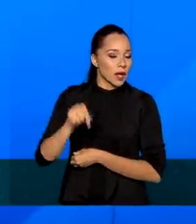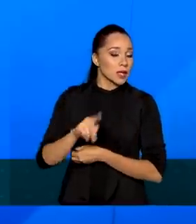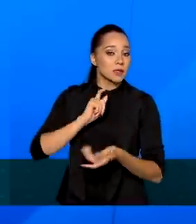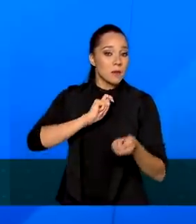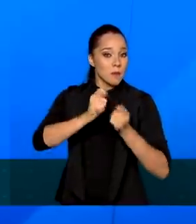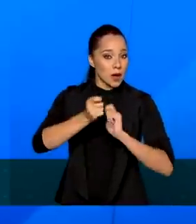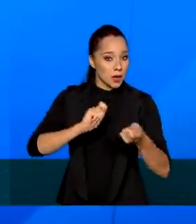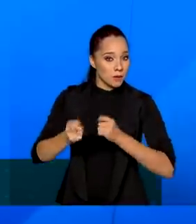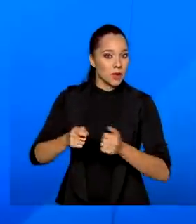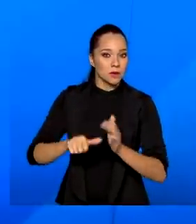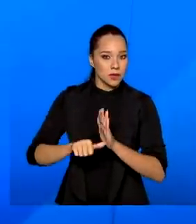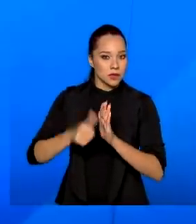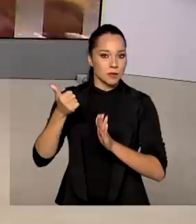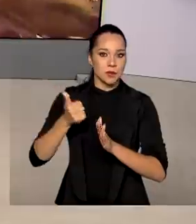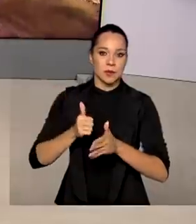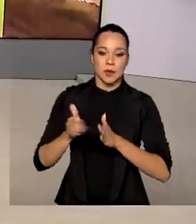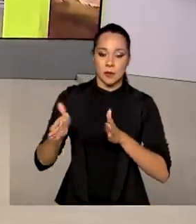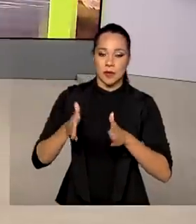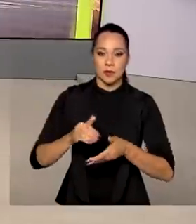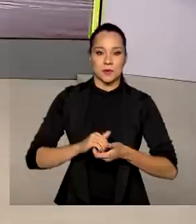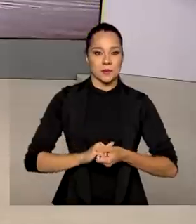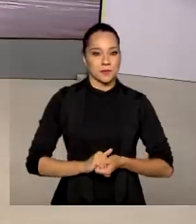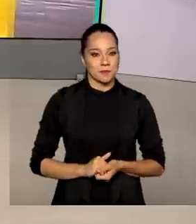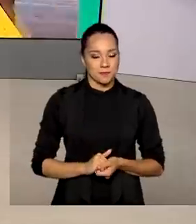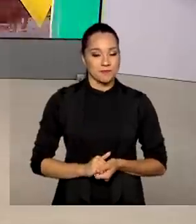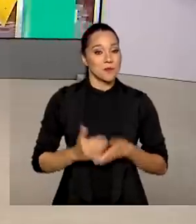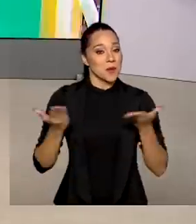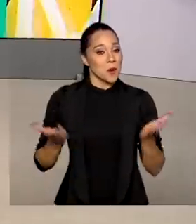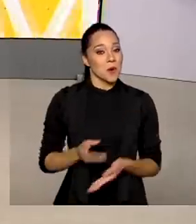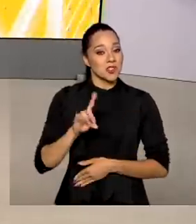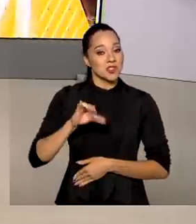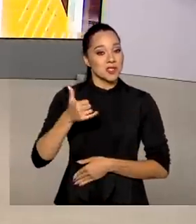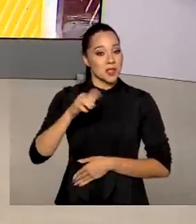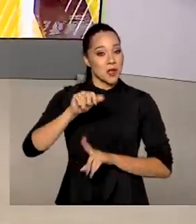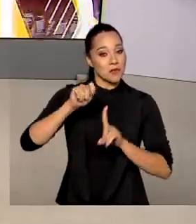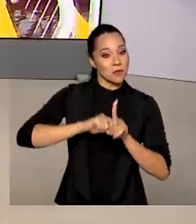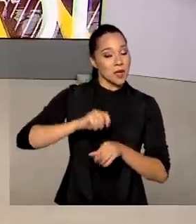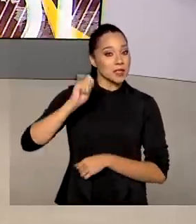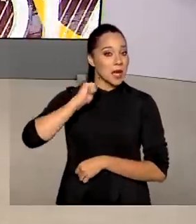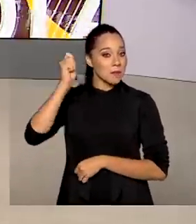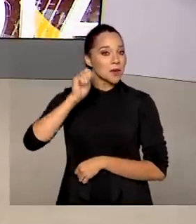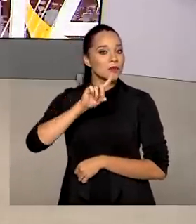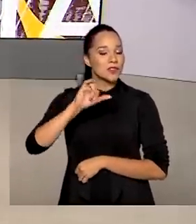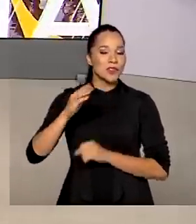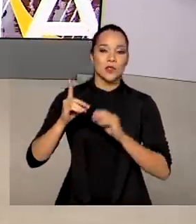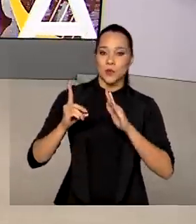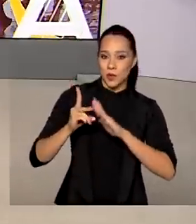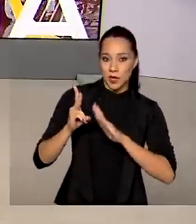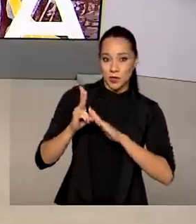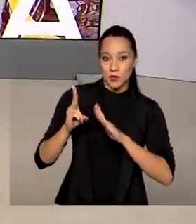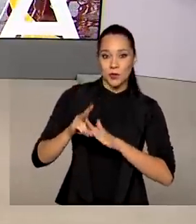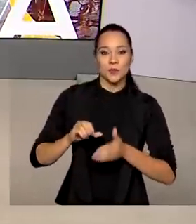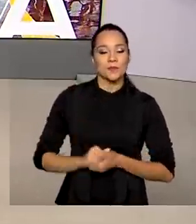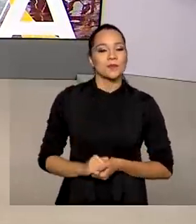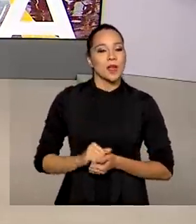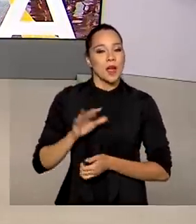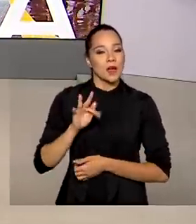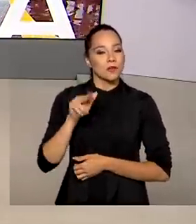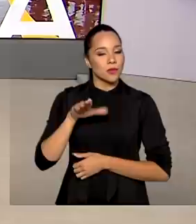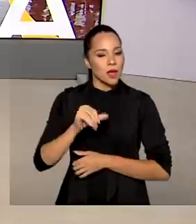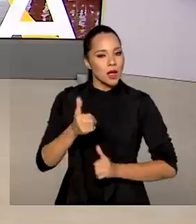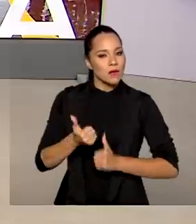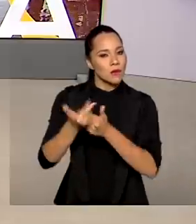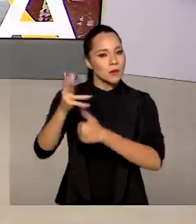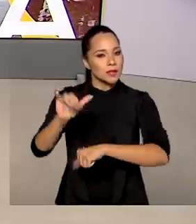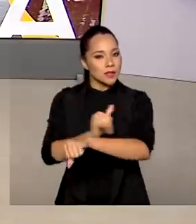pagamento desse primeiro ciclo. Hoje, 19 de abril, é Dia do Índio e, em comemoração à data, a FUNAI reforça